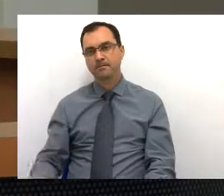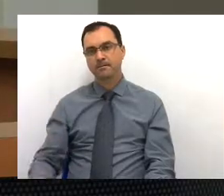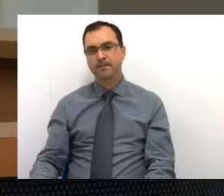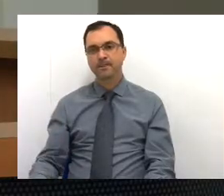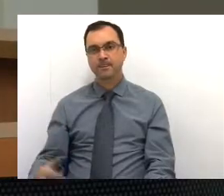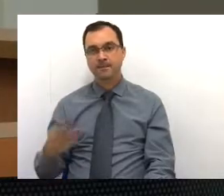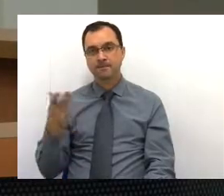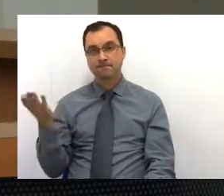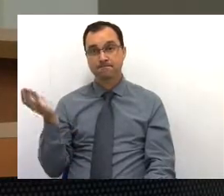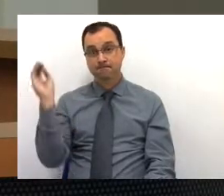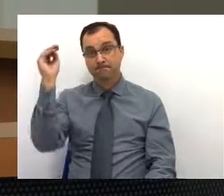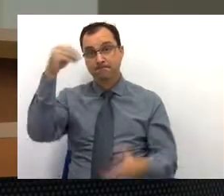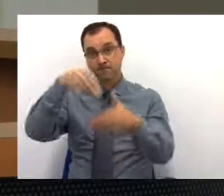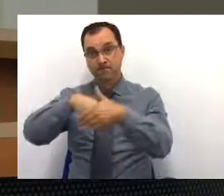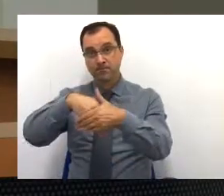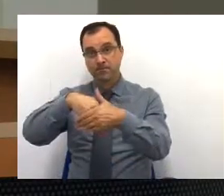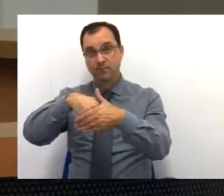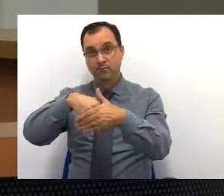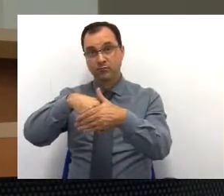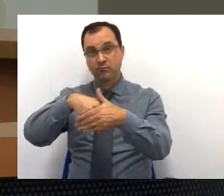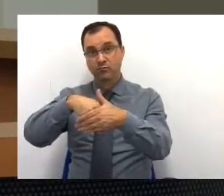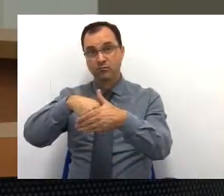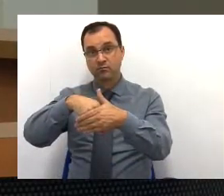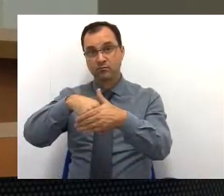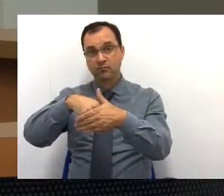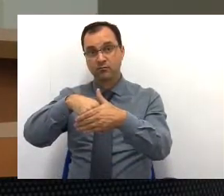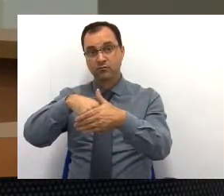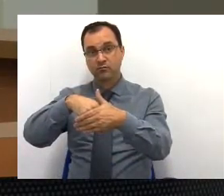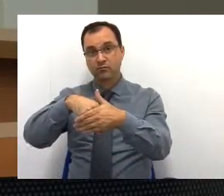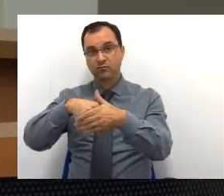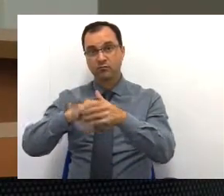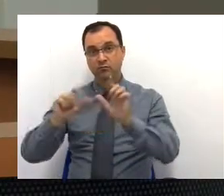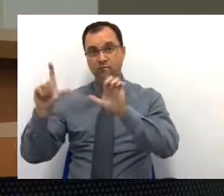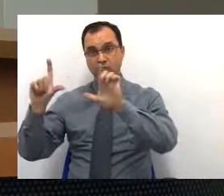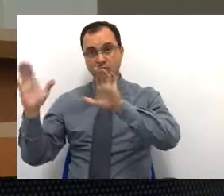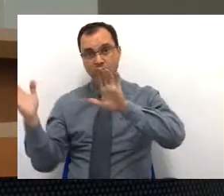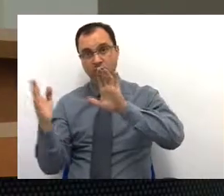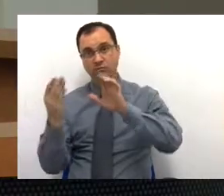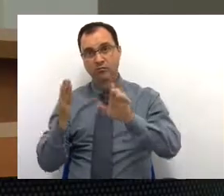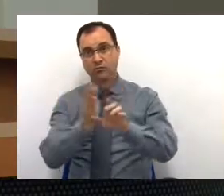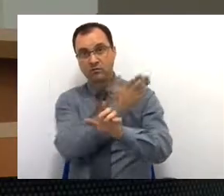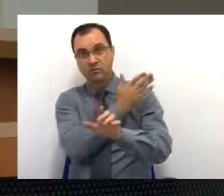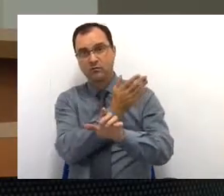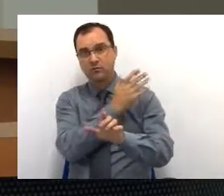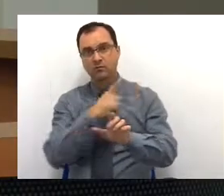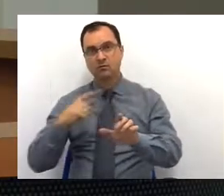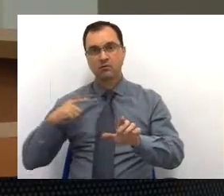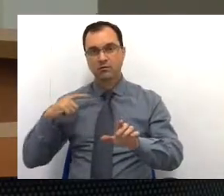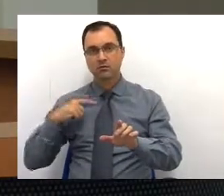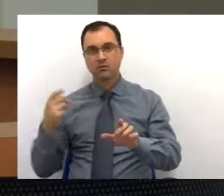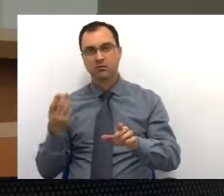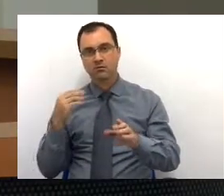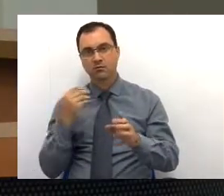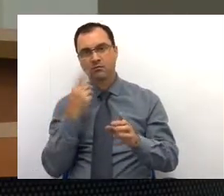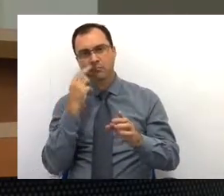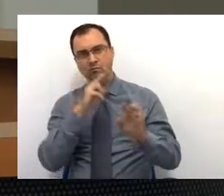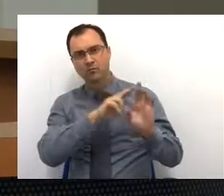Então, dentro do slide anterior, nós tínhamos lá no material de